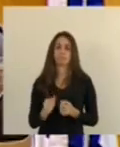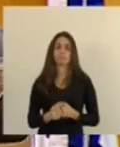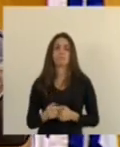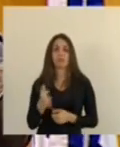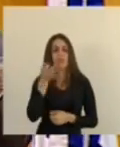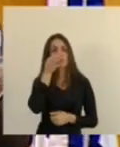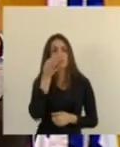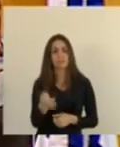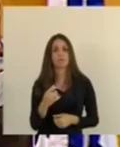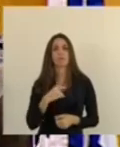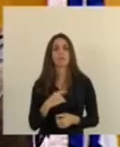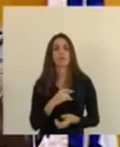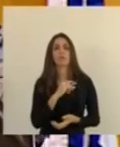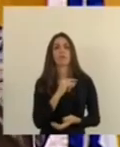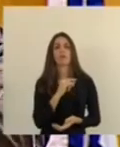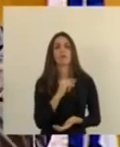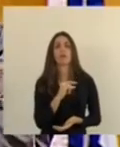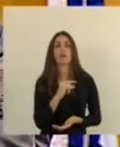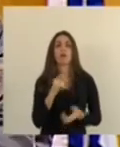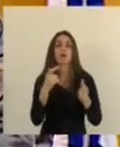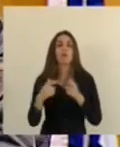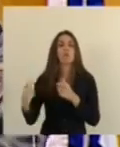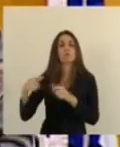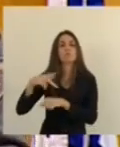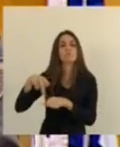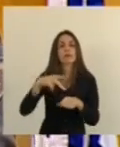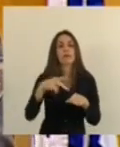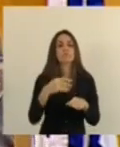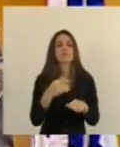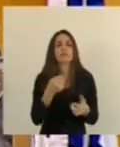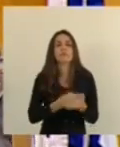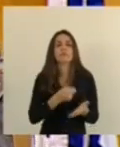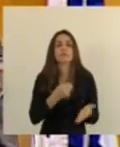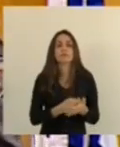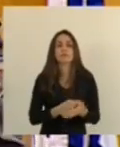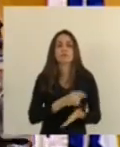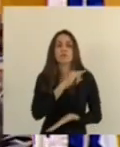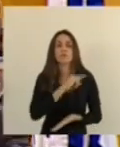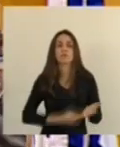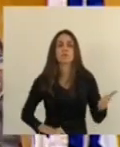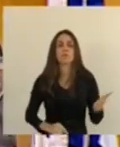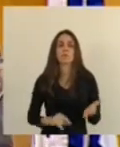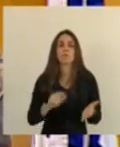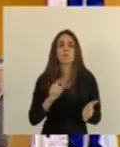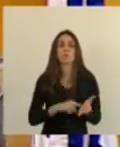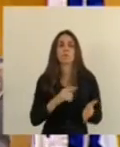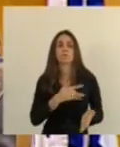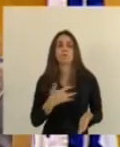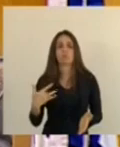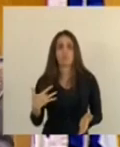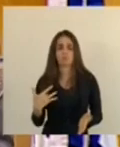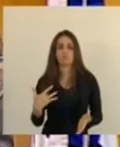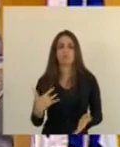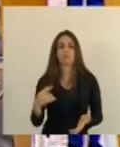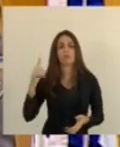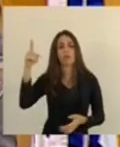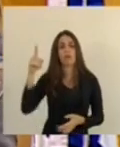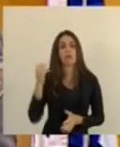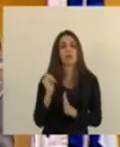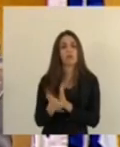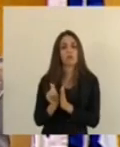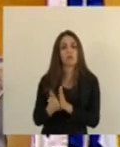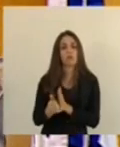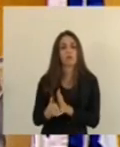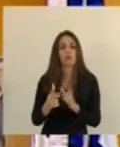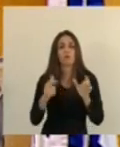o passaporte sanitário que alguns locais exigem ocorre que em Nova York o comprovante de vacinação na maioria